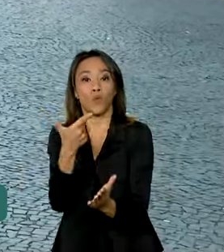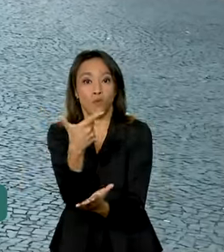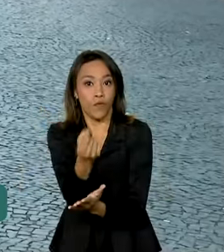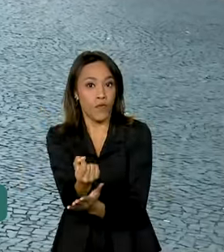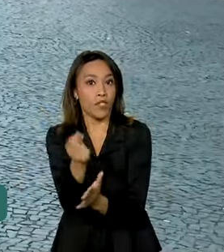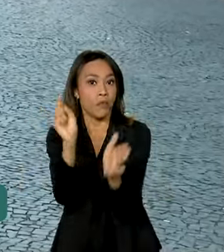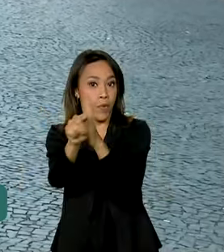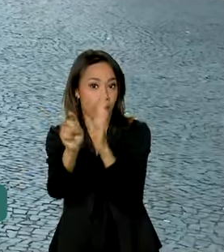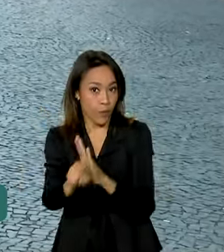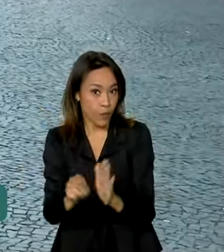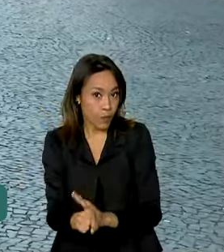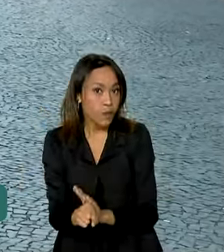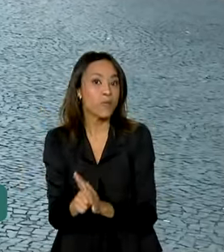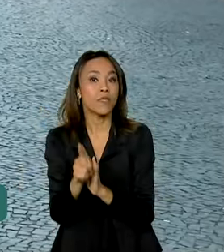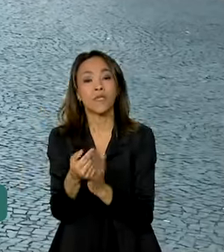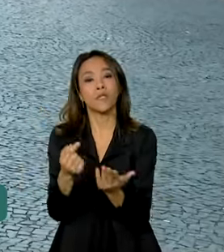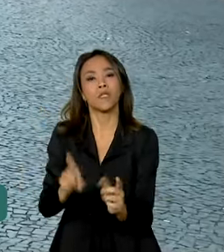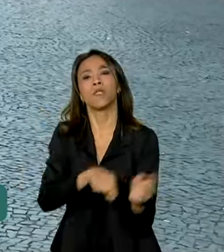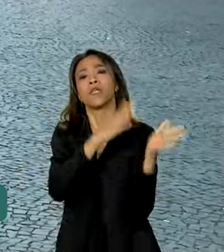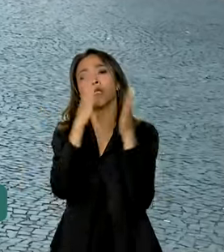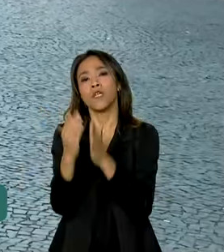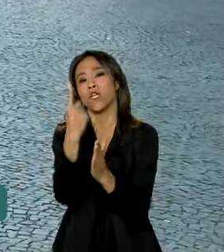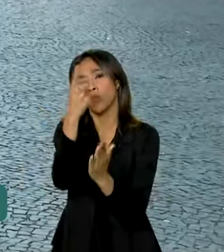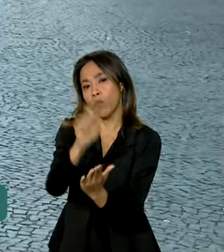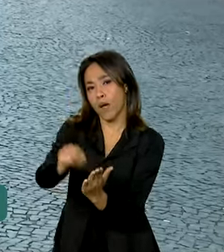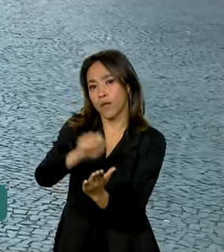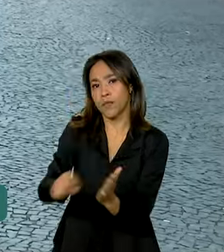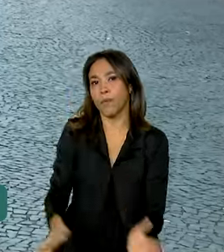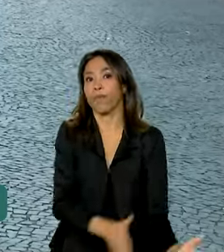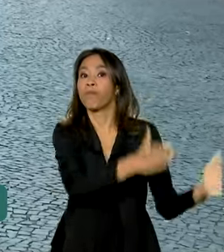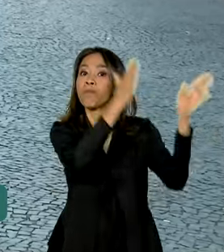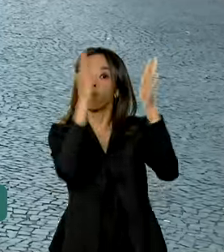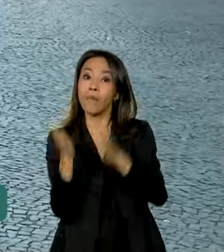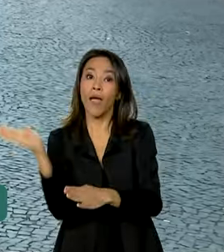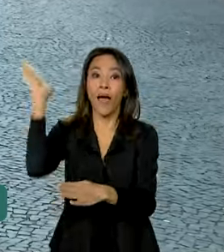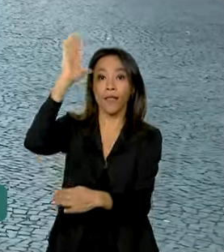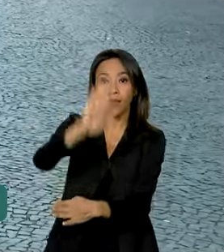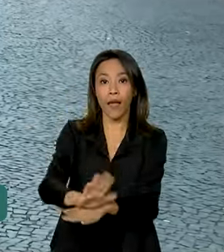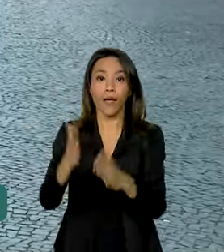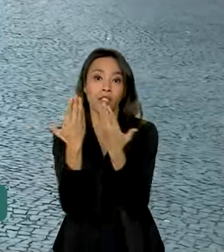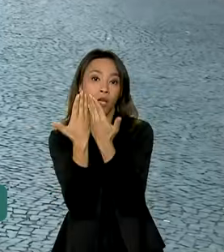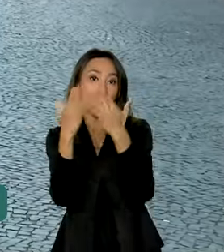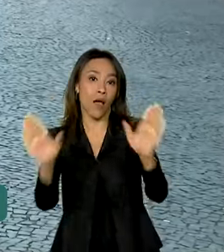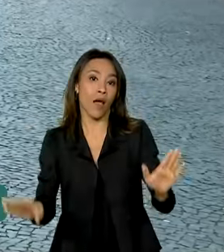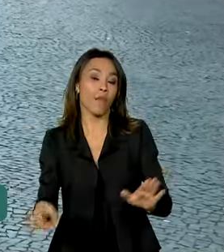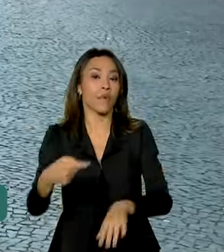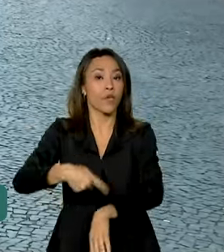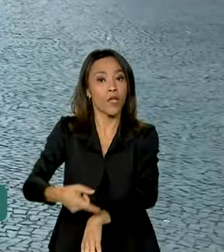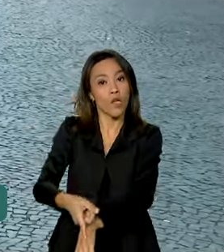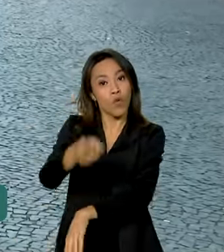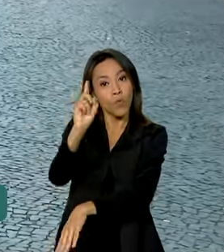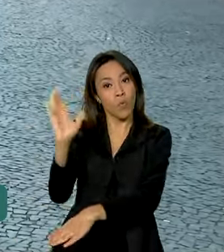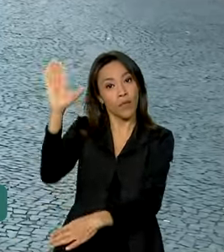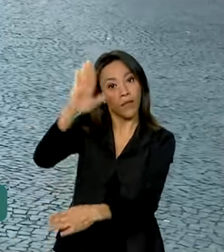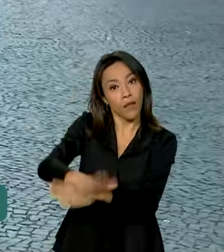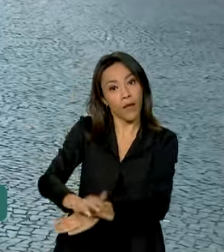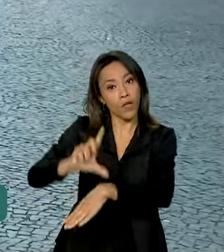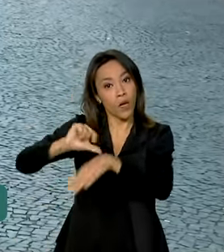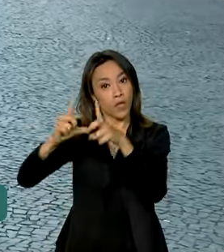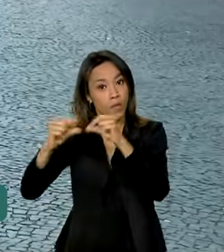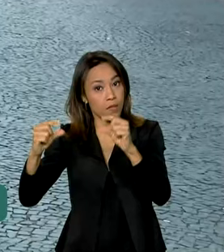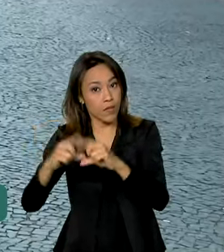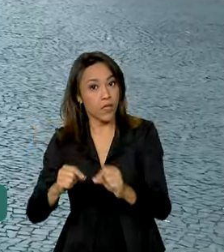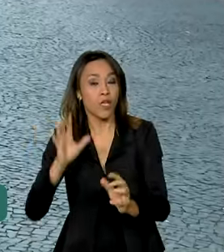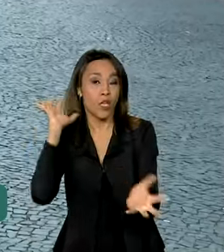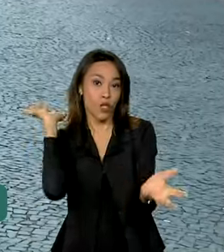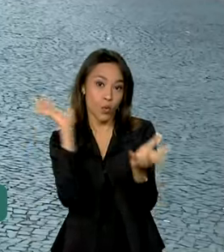de múltipla escolha e uma redação. Já à tarde, os portões vão abrir às 13h, horário de Brasília, e os candidatos dos